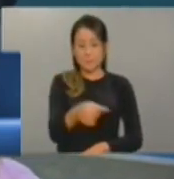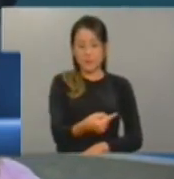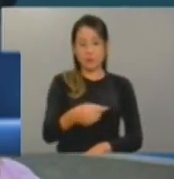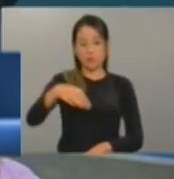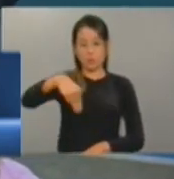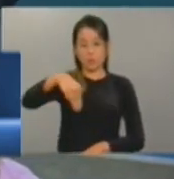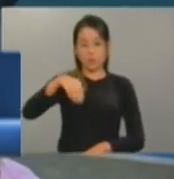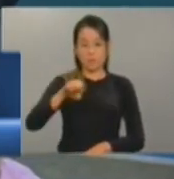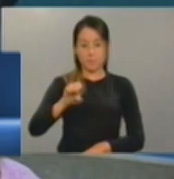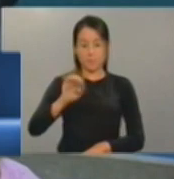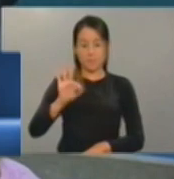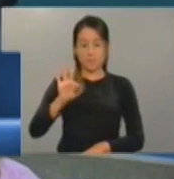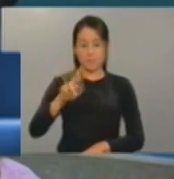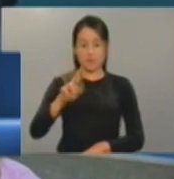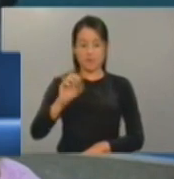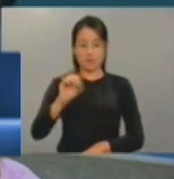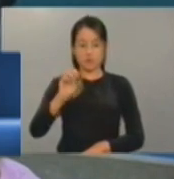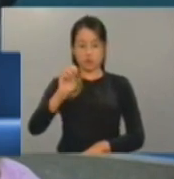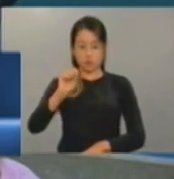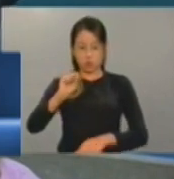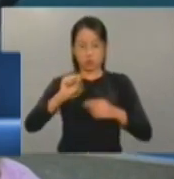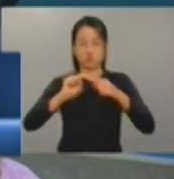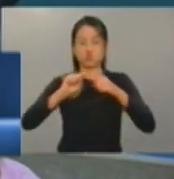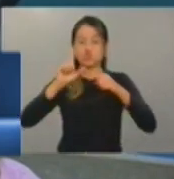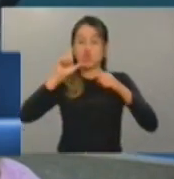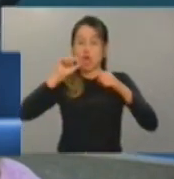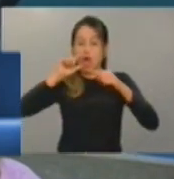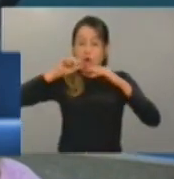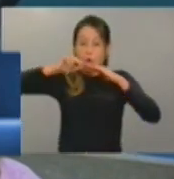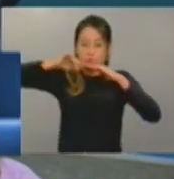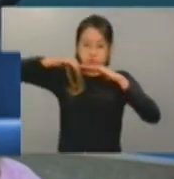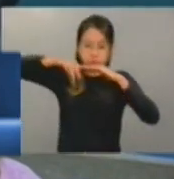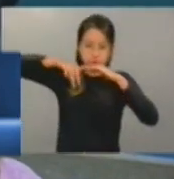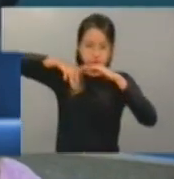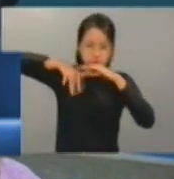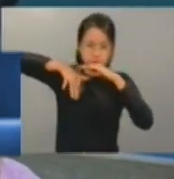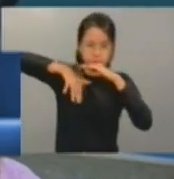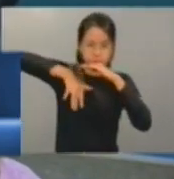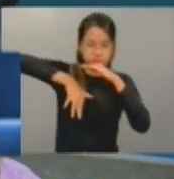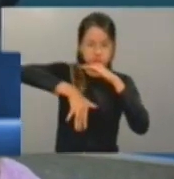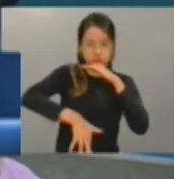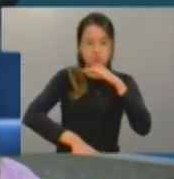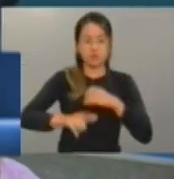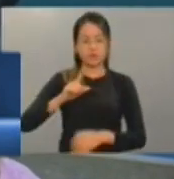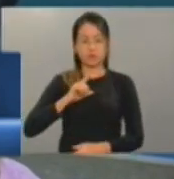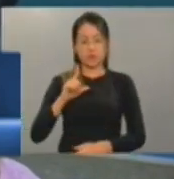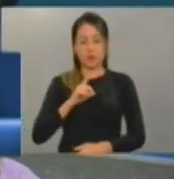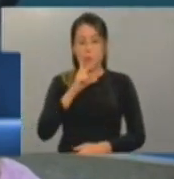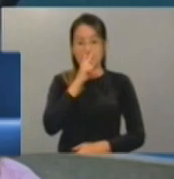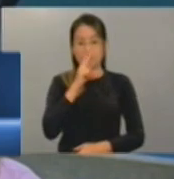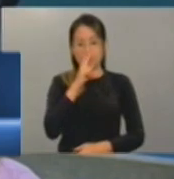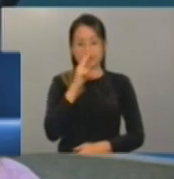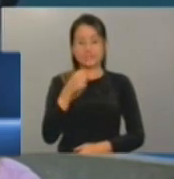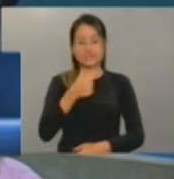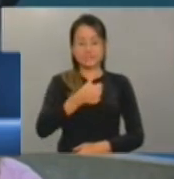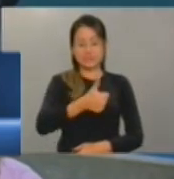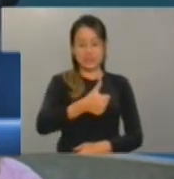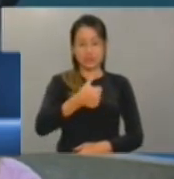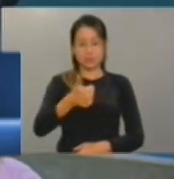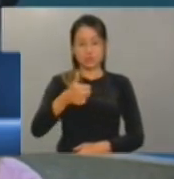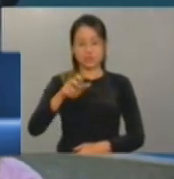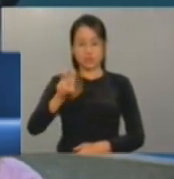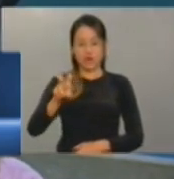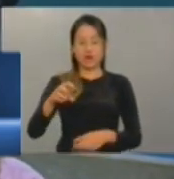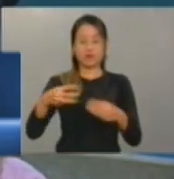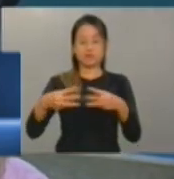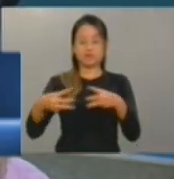por hora, o que equivale a 115 carros-pipa por hora, que